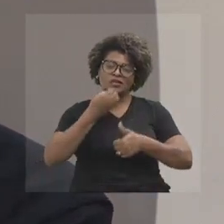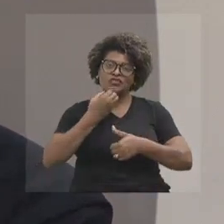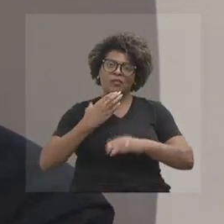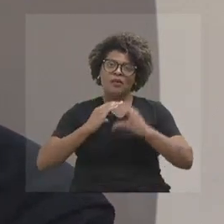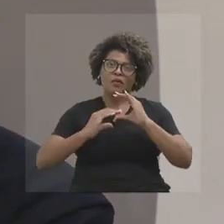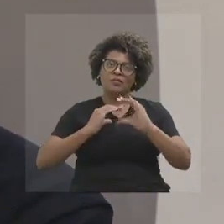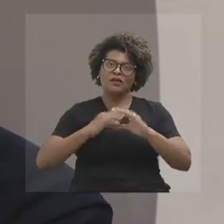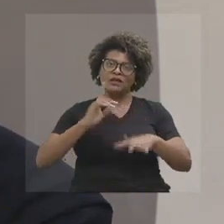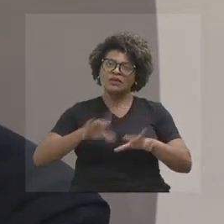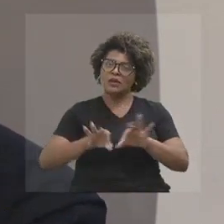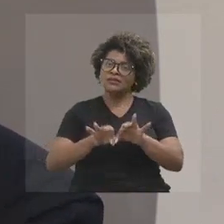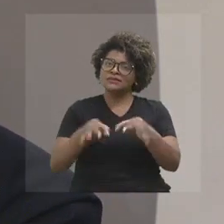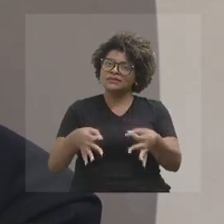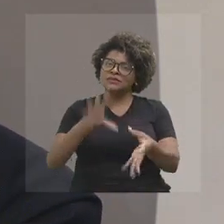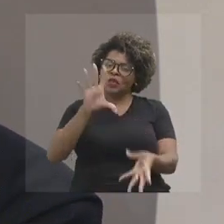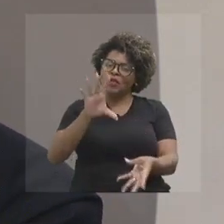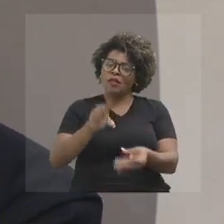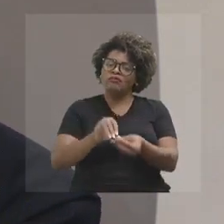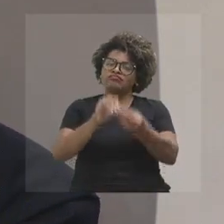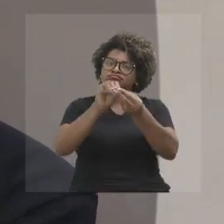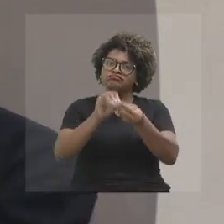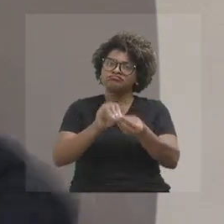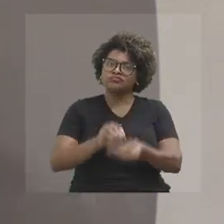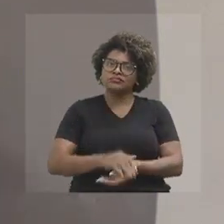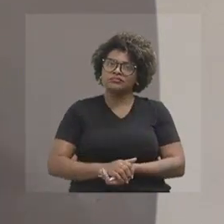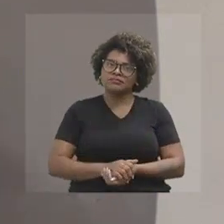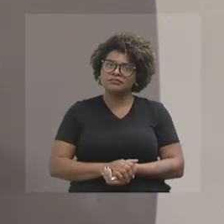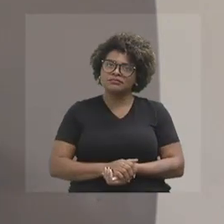ela ser simples. Então, eu vou passando a apresentação,